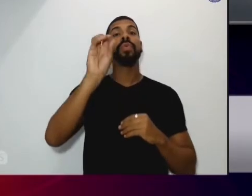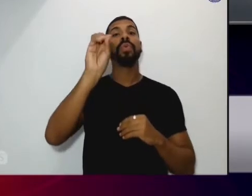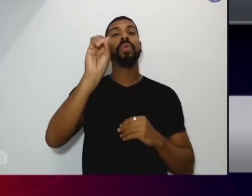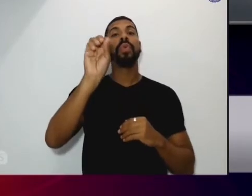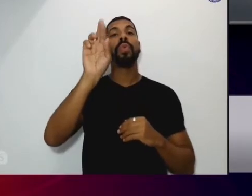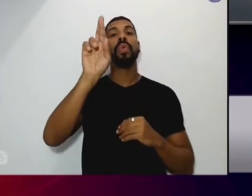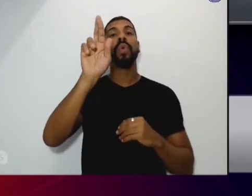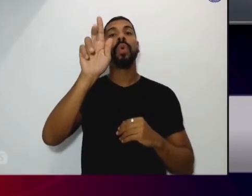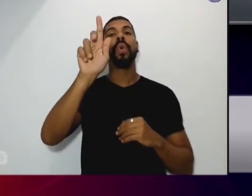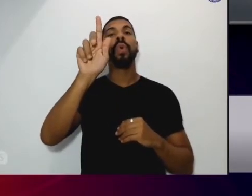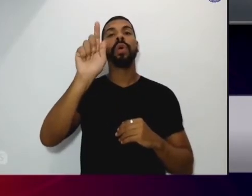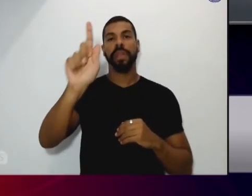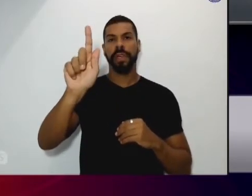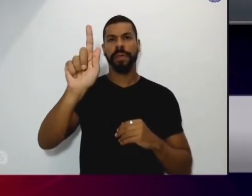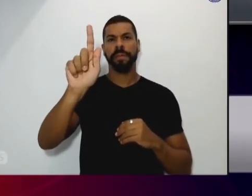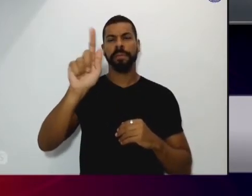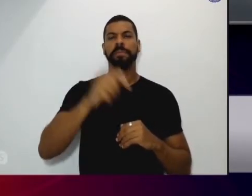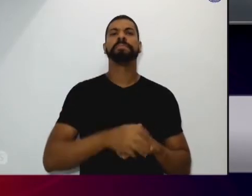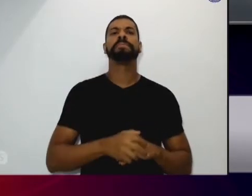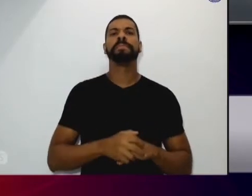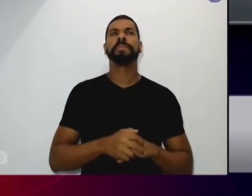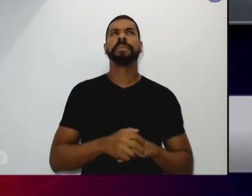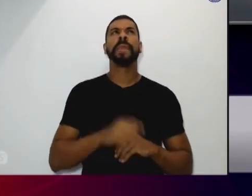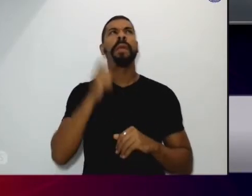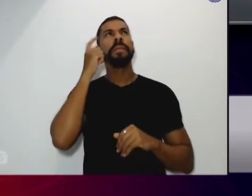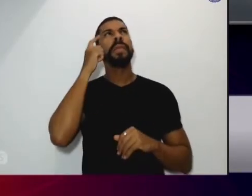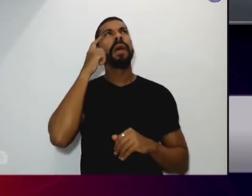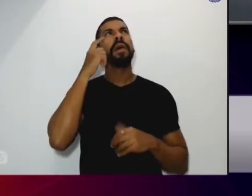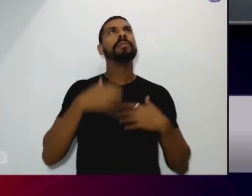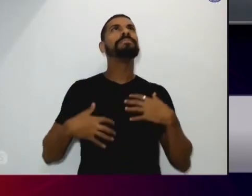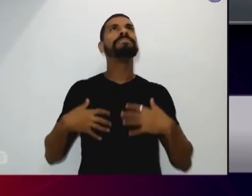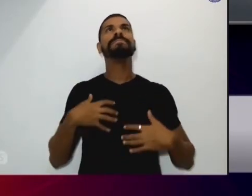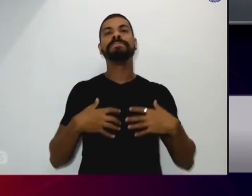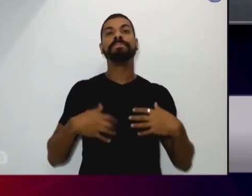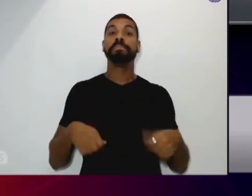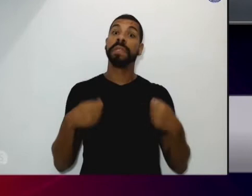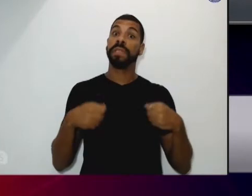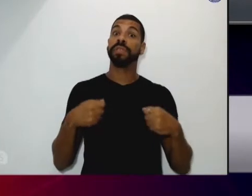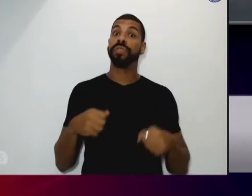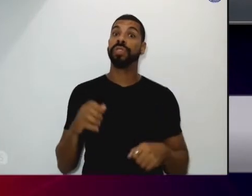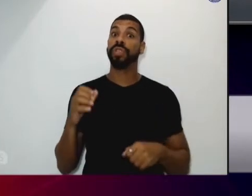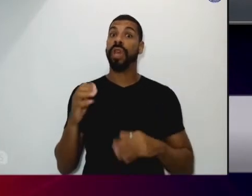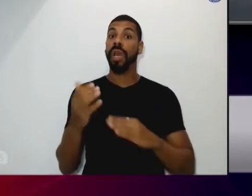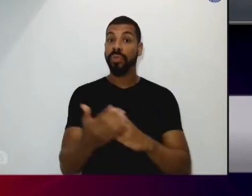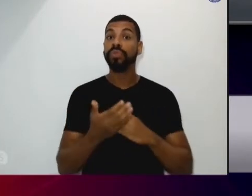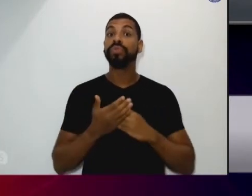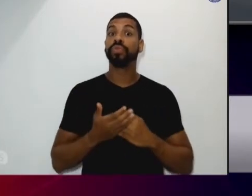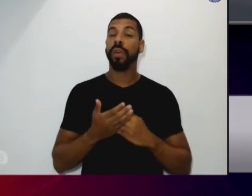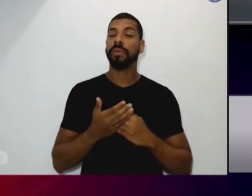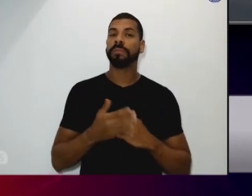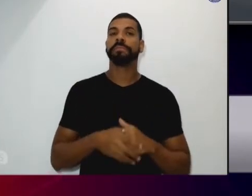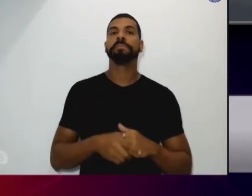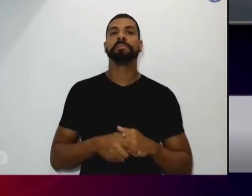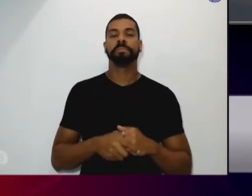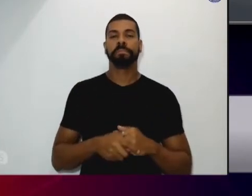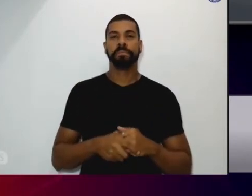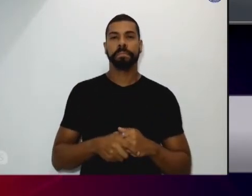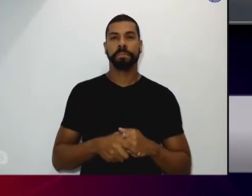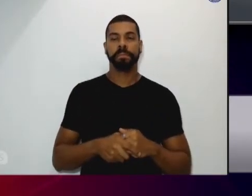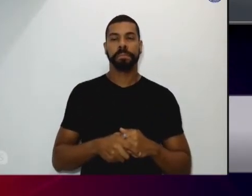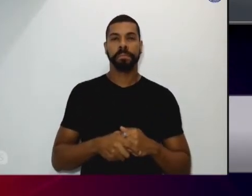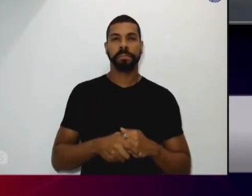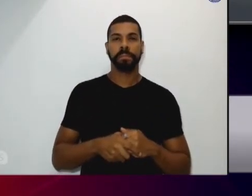o que vai pensar o que vem primeiro à mente preciso de ajuda então ficou uma coisa muito bem pensada então